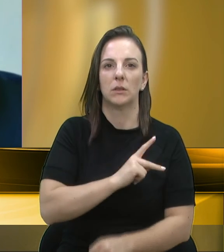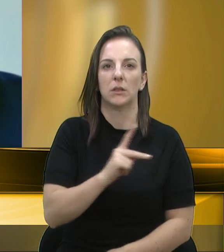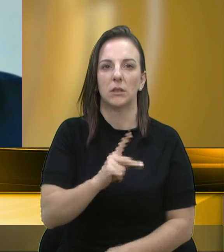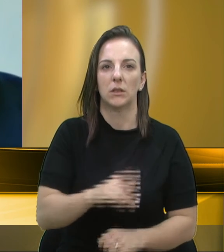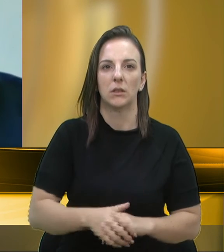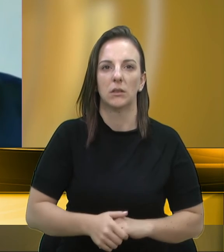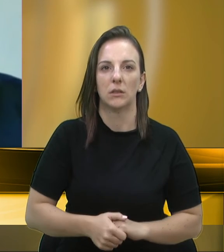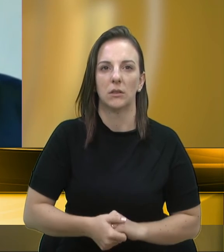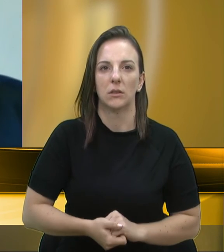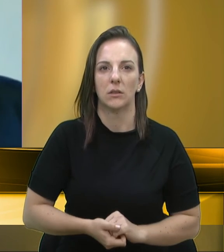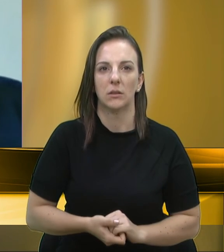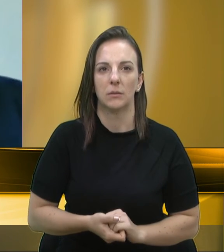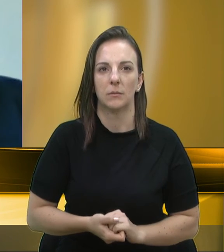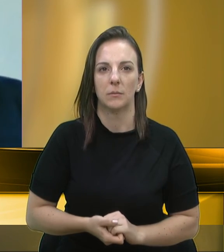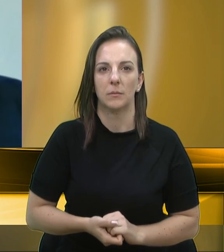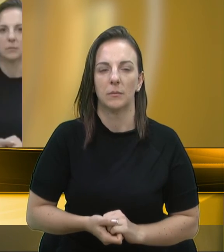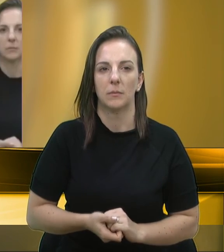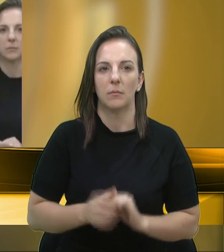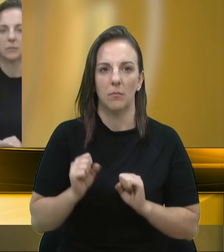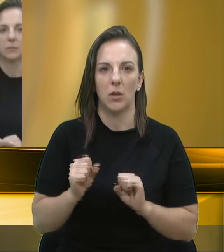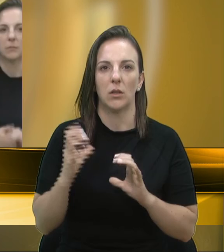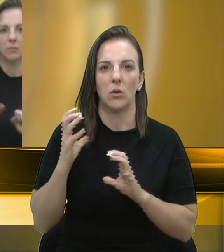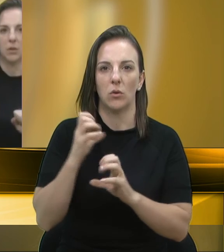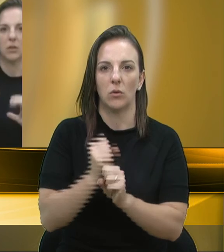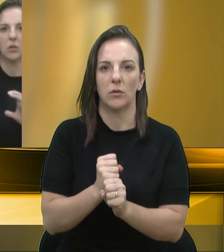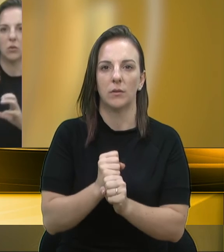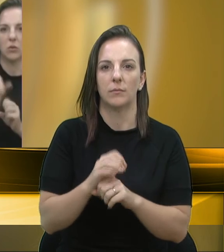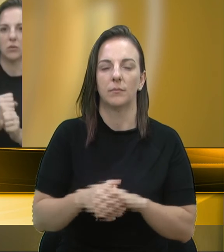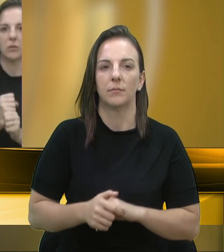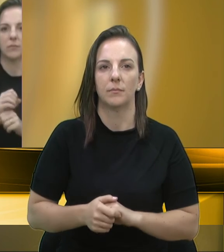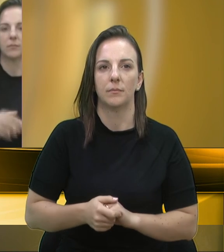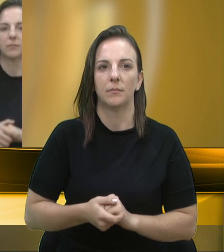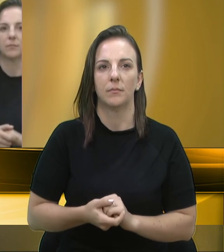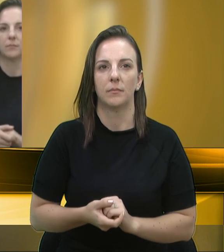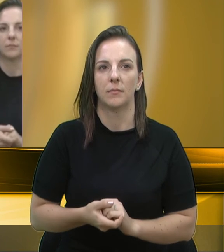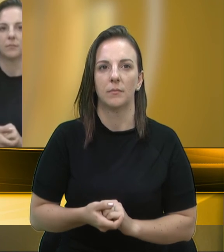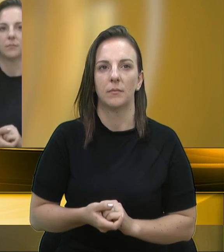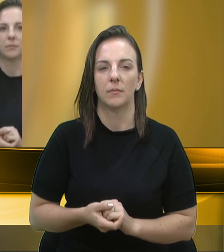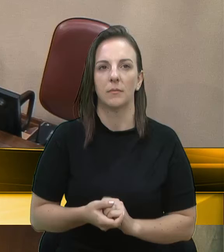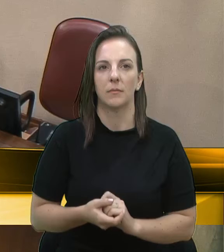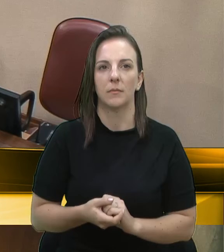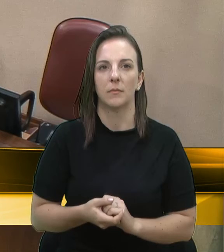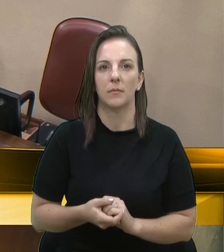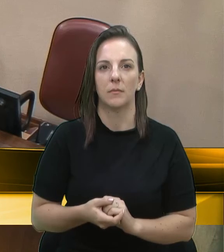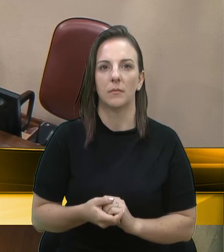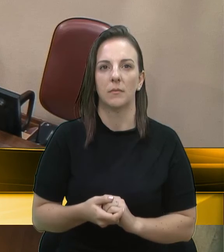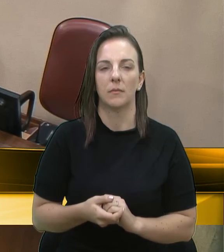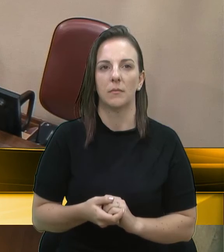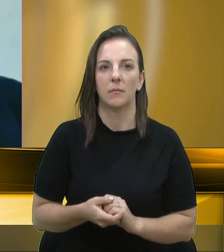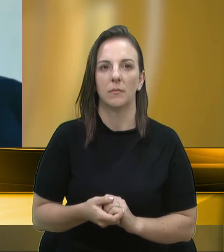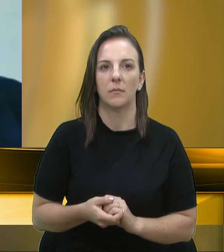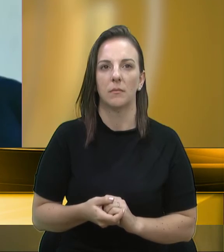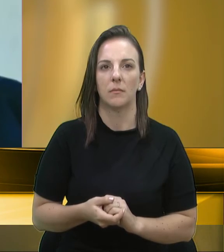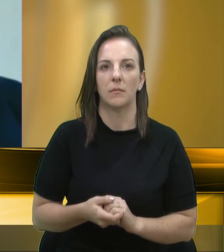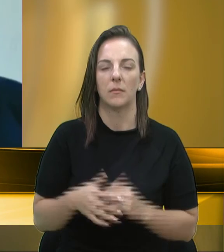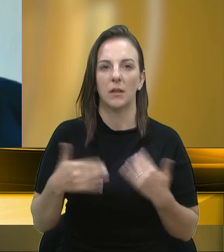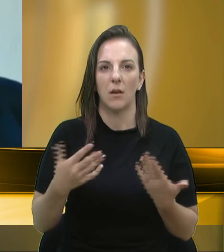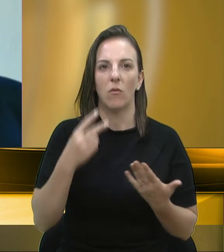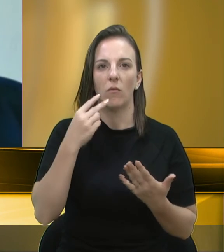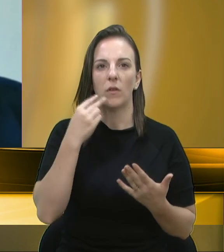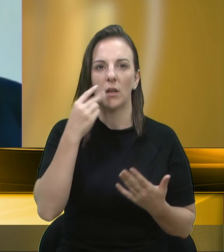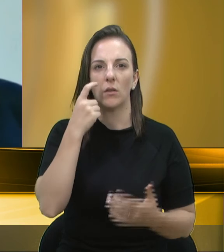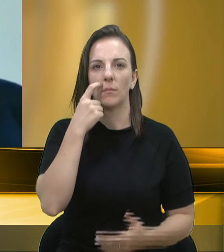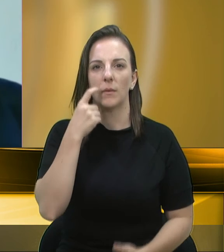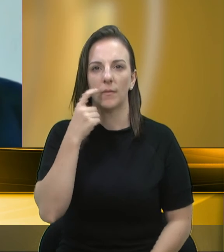Para concluir, senhor presidente. Sim, pode. Concluir. Vou continuar. Então, vereador Petrine, é nessa